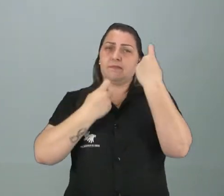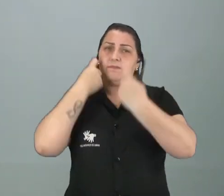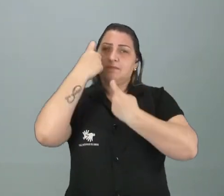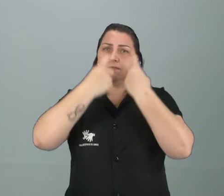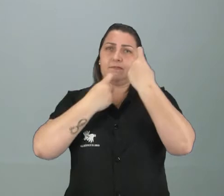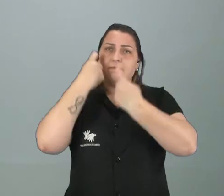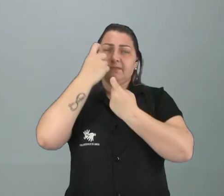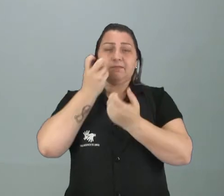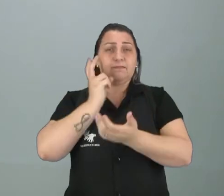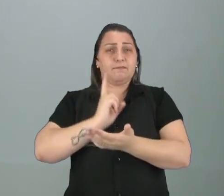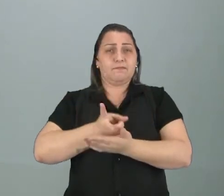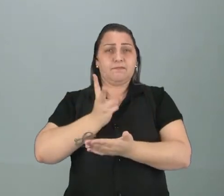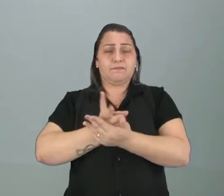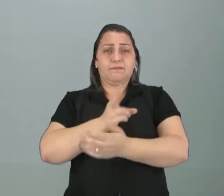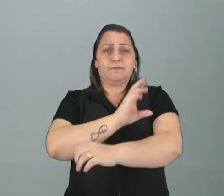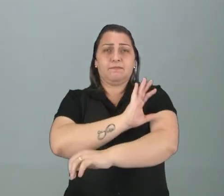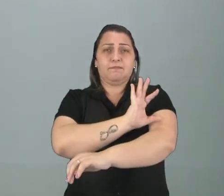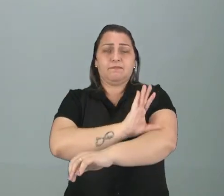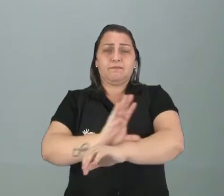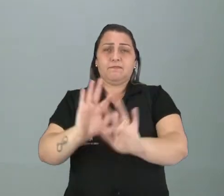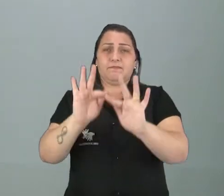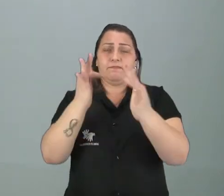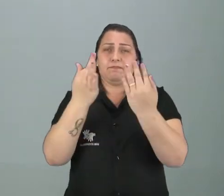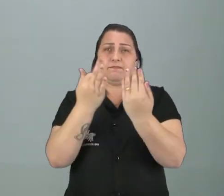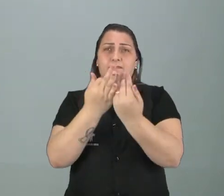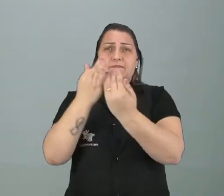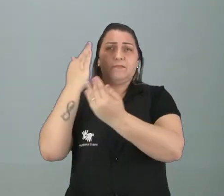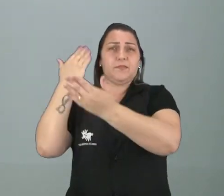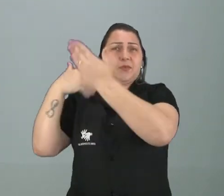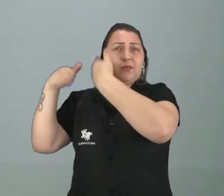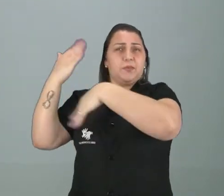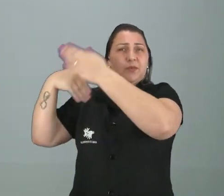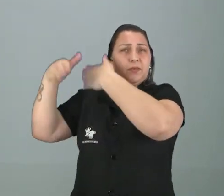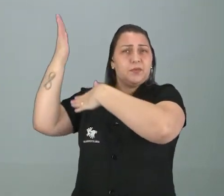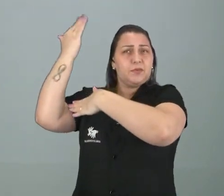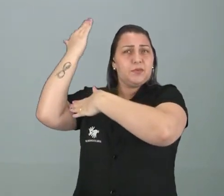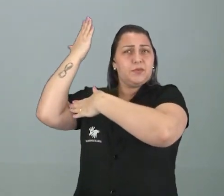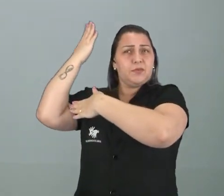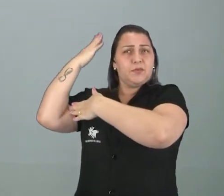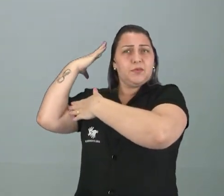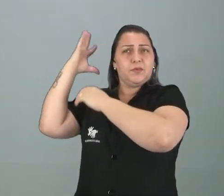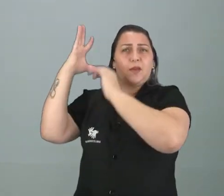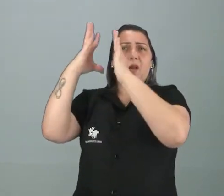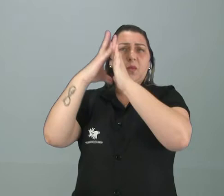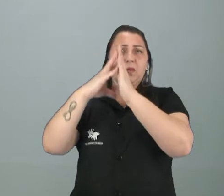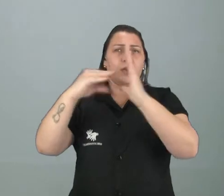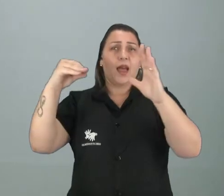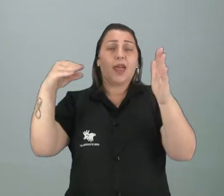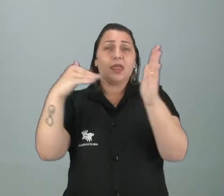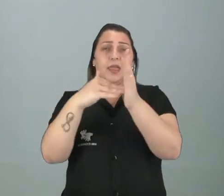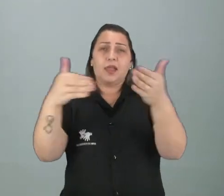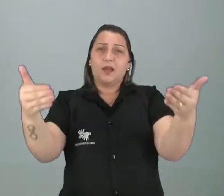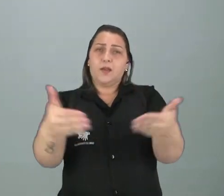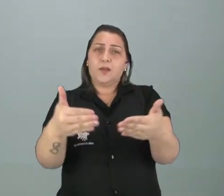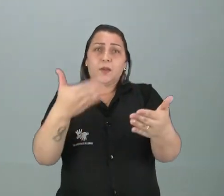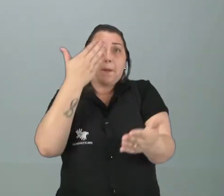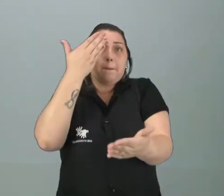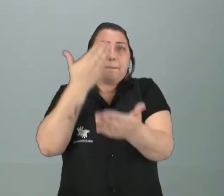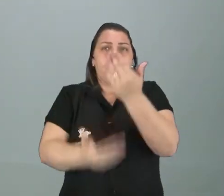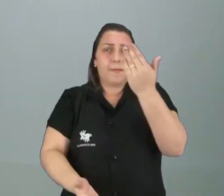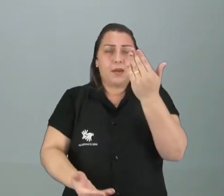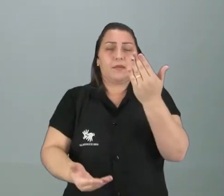manter essa cultura familiar, essa cultura que veio desde os avós, desde os seus antepassados, para que não se